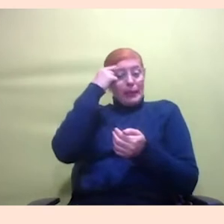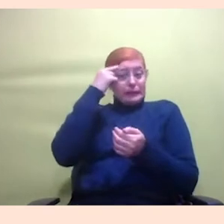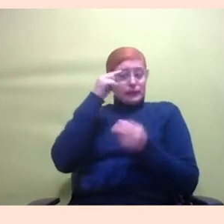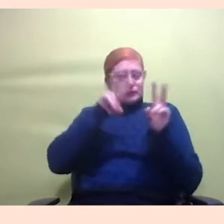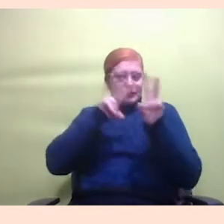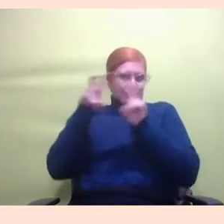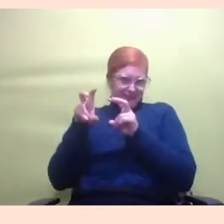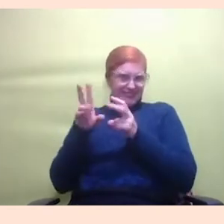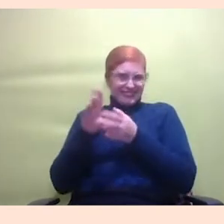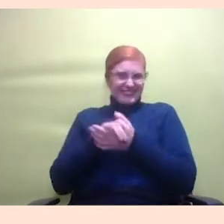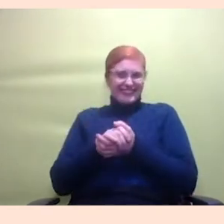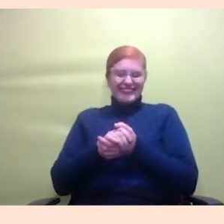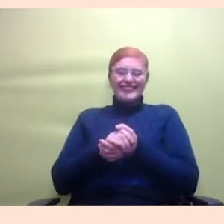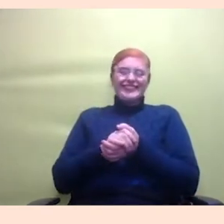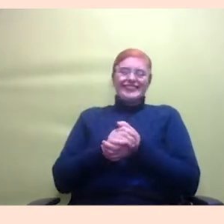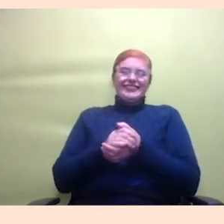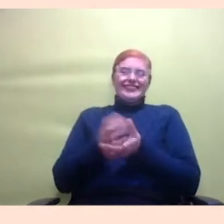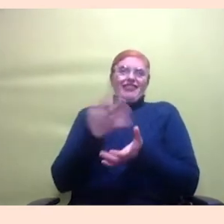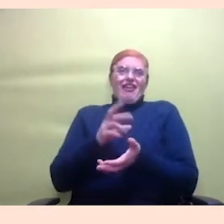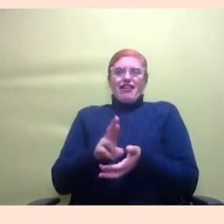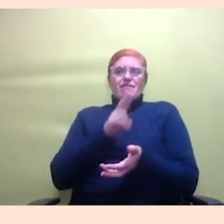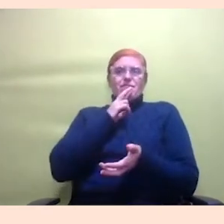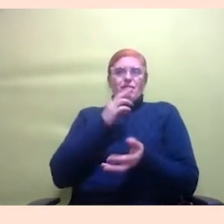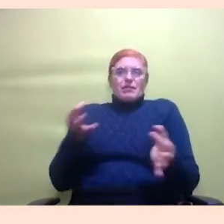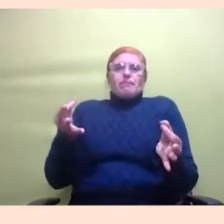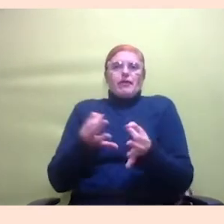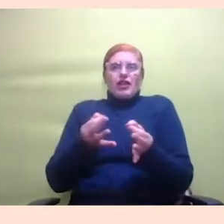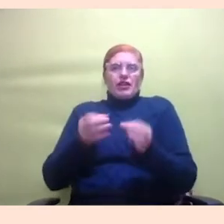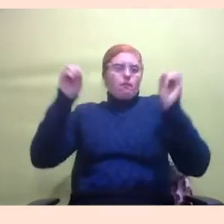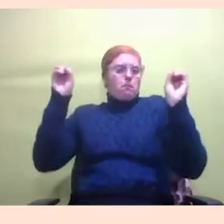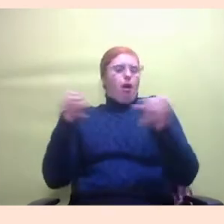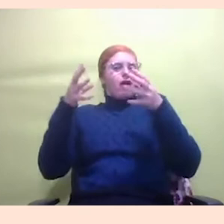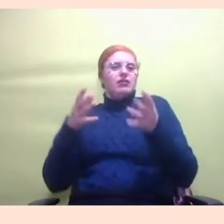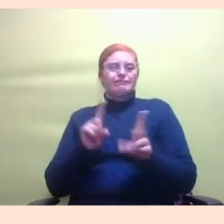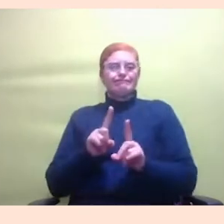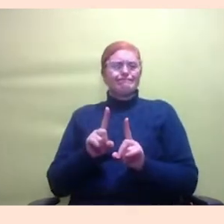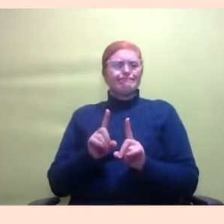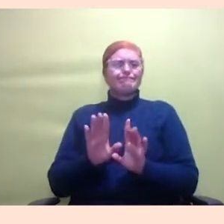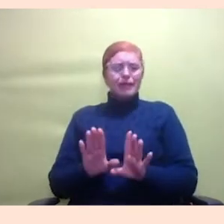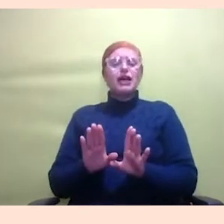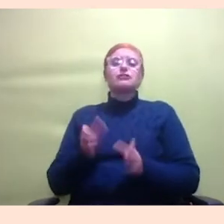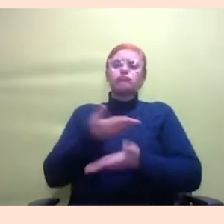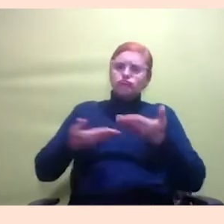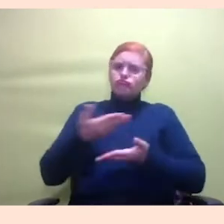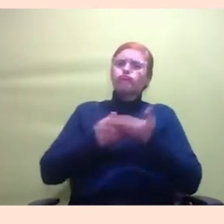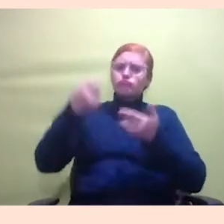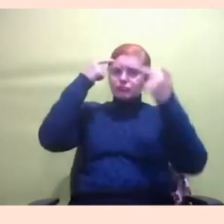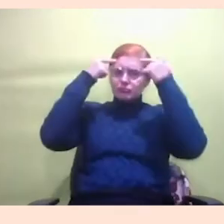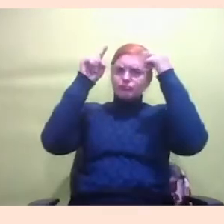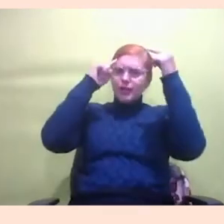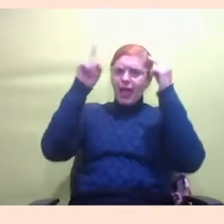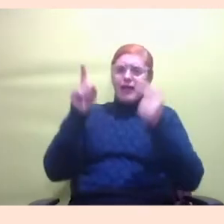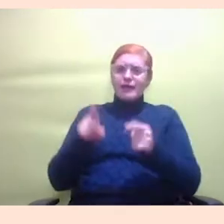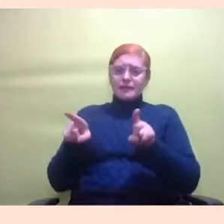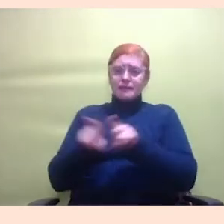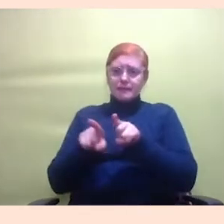não é querer assim uma resposta que vocês mágica né mas trocar ideias um pouco e aí também já